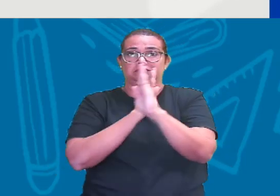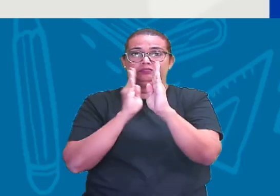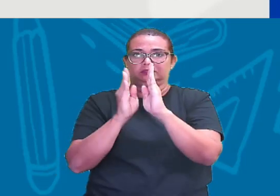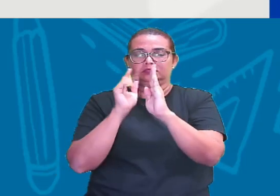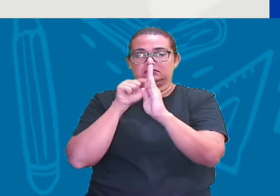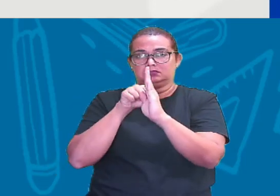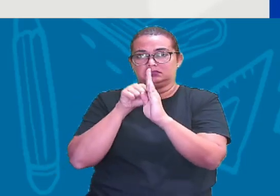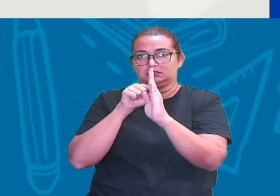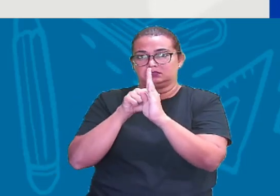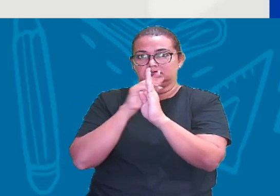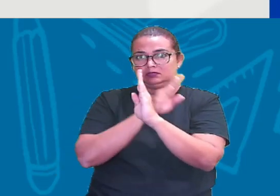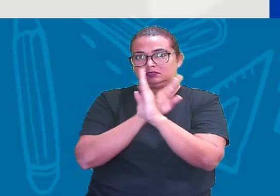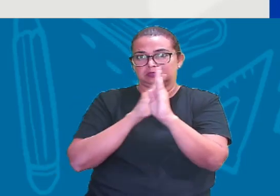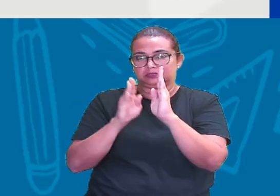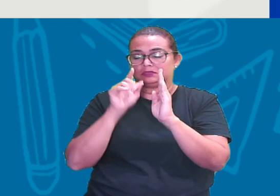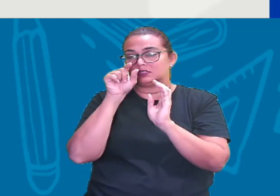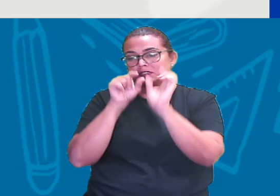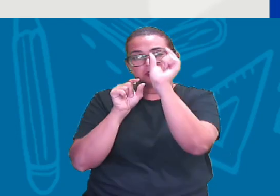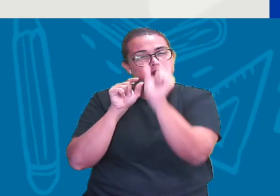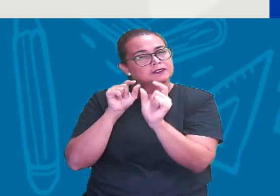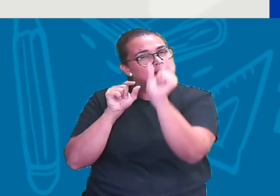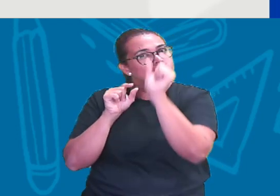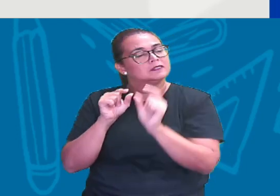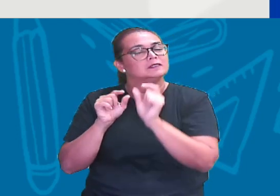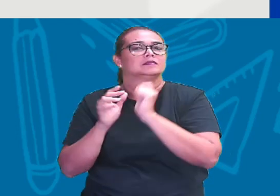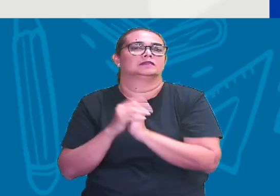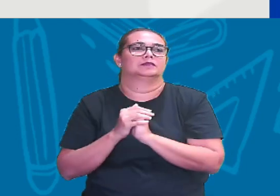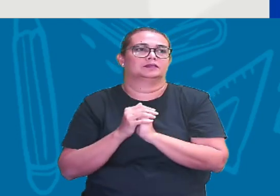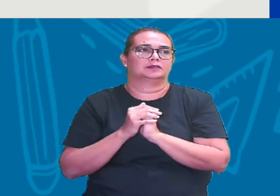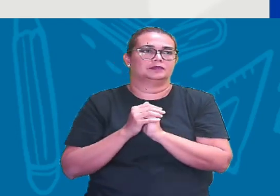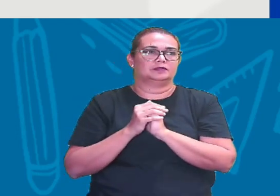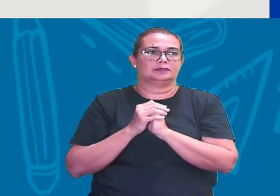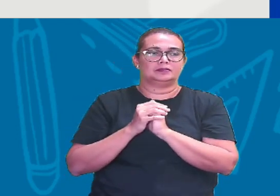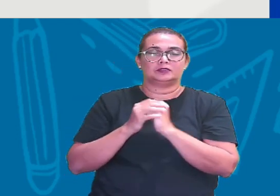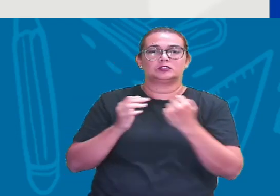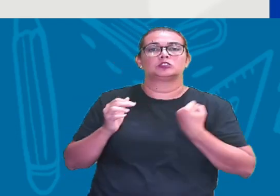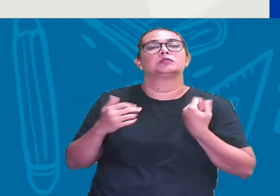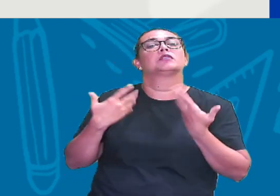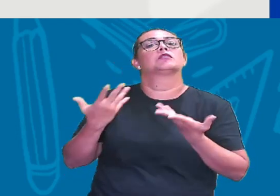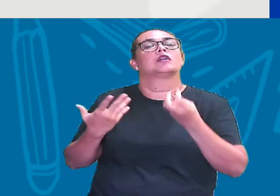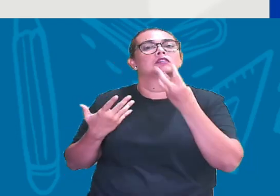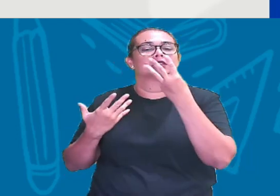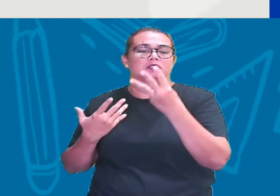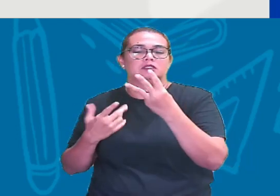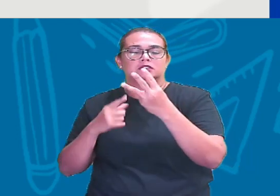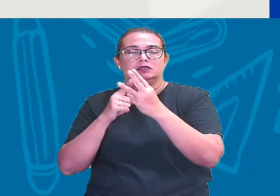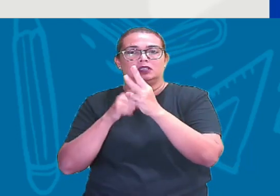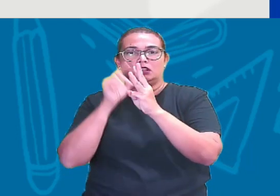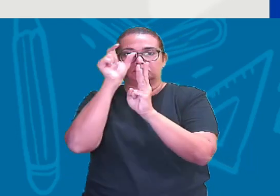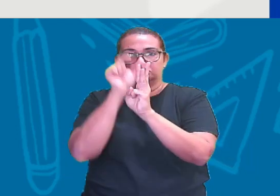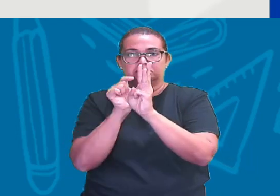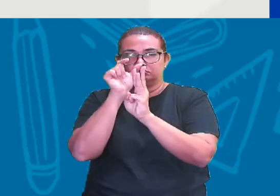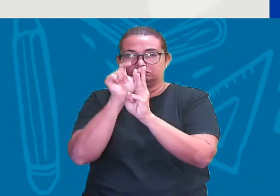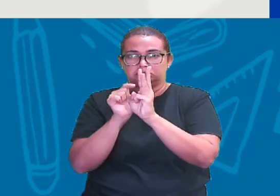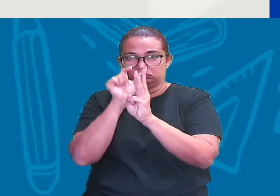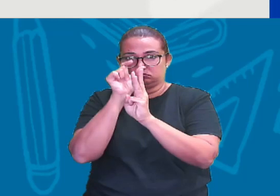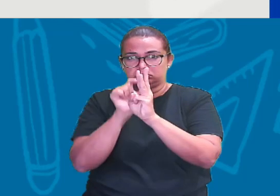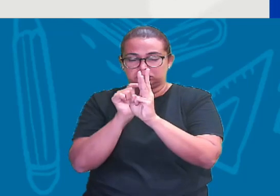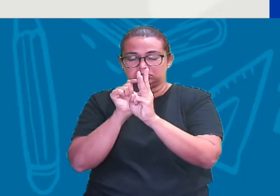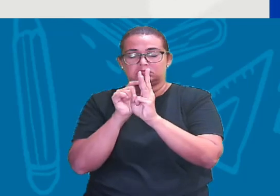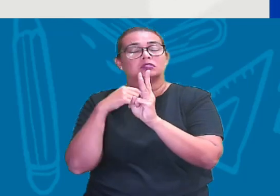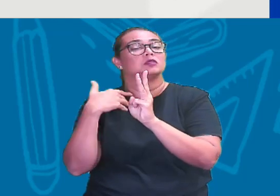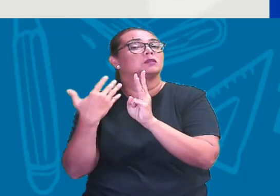da frente Tá certo? Antes da vírgula Esse número é 3 Então se ele é 3